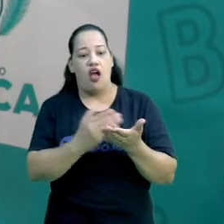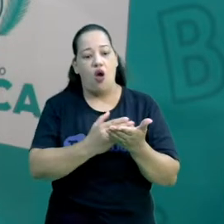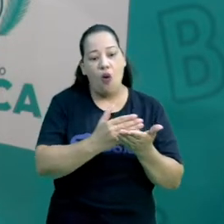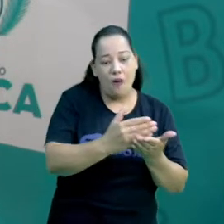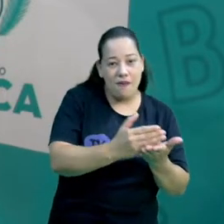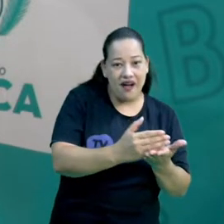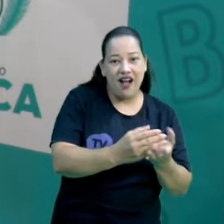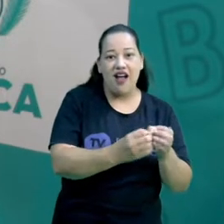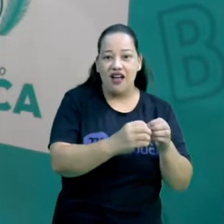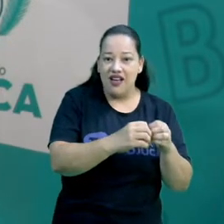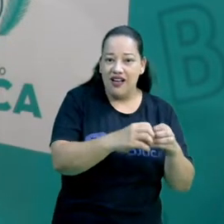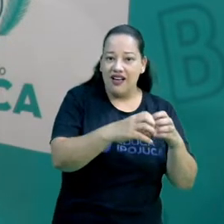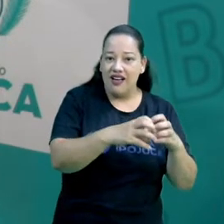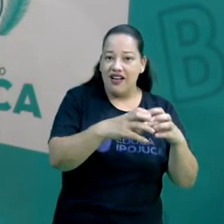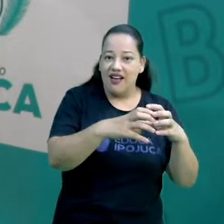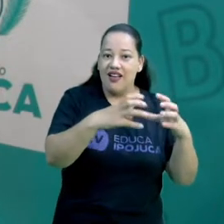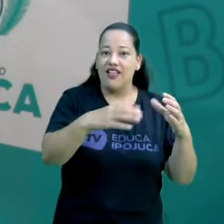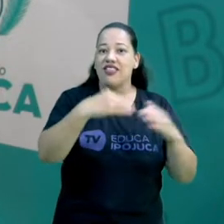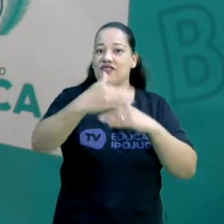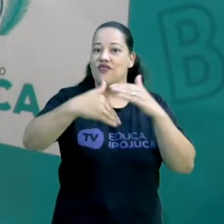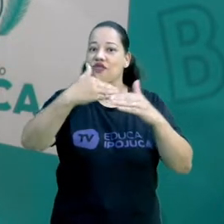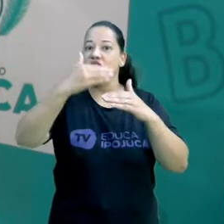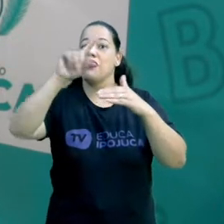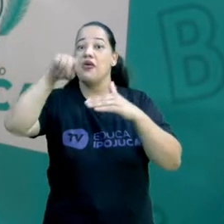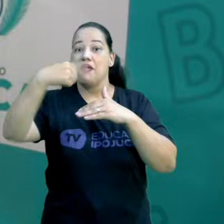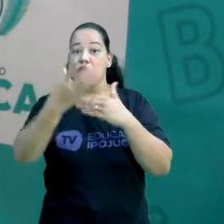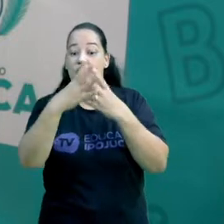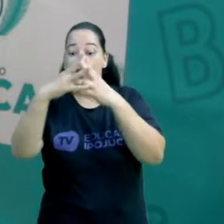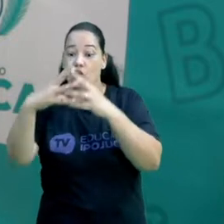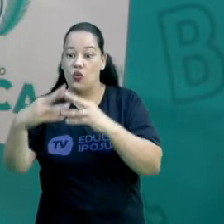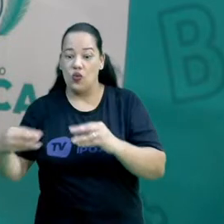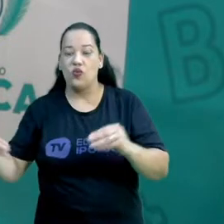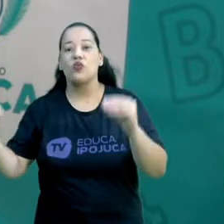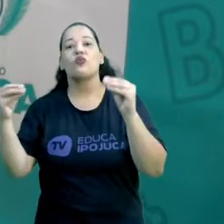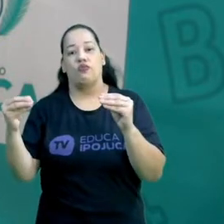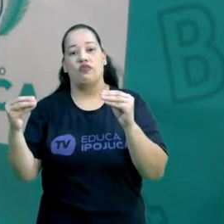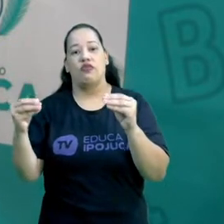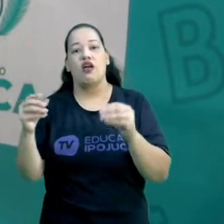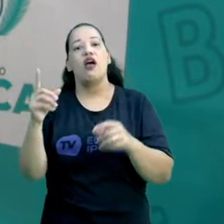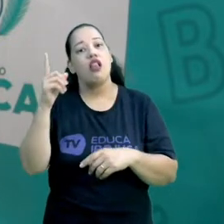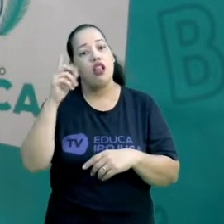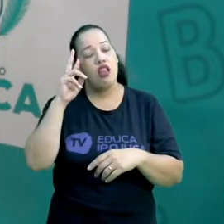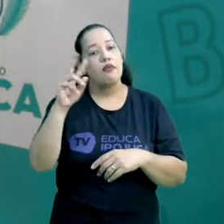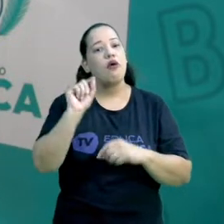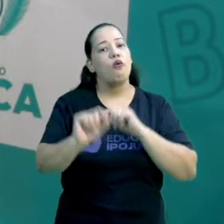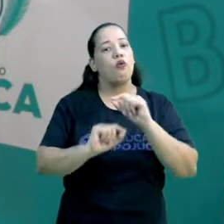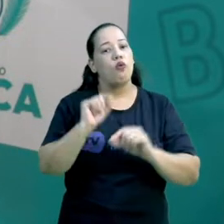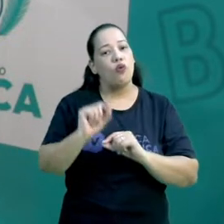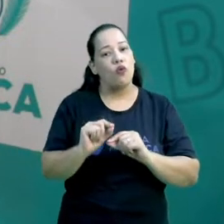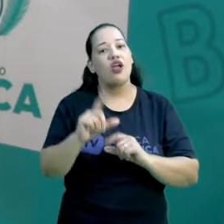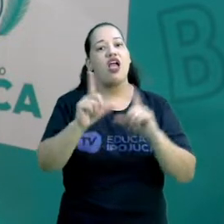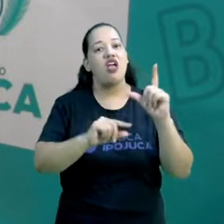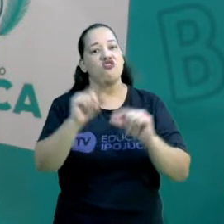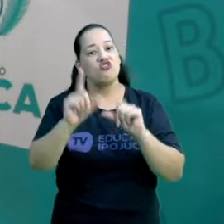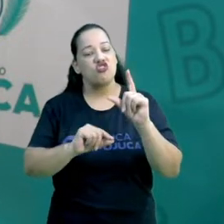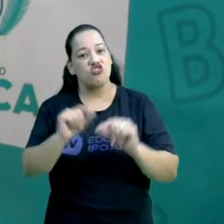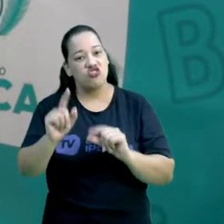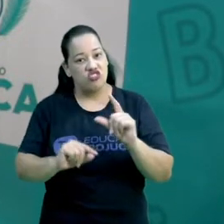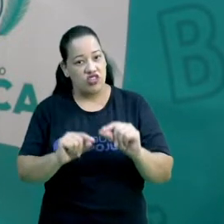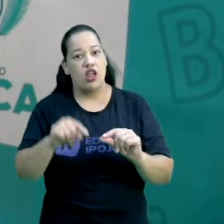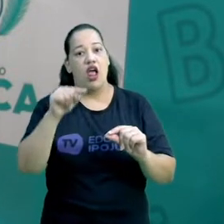nascimento até a sua morte. Lembrando que a morte de uma estrela normalmente se geram